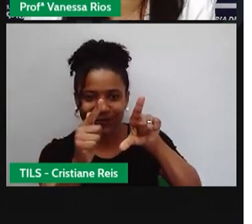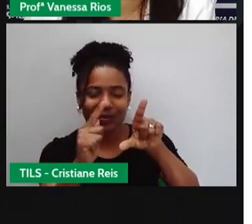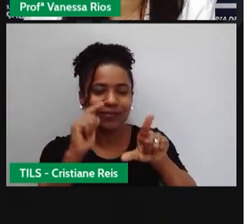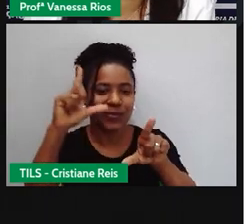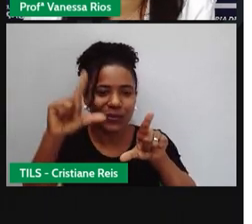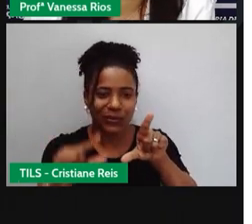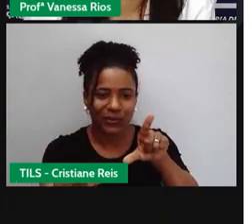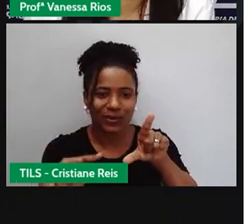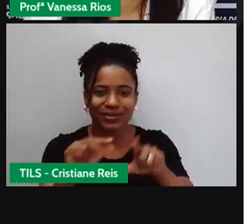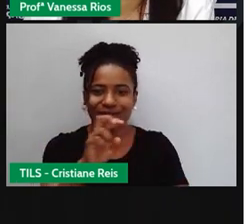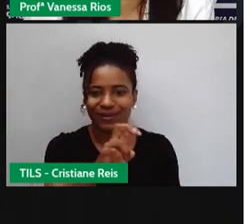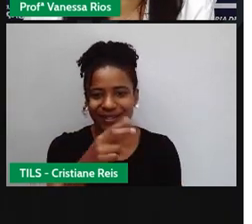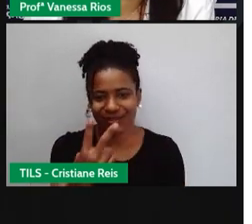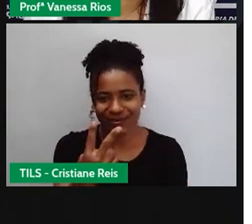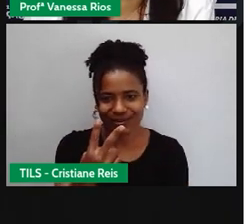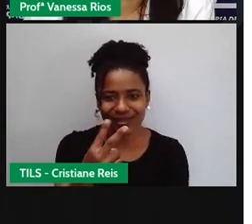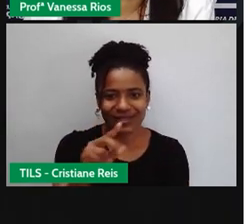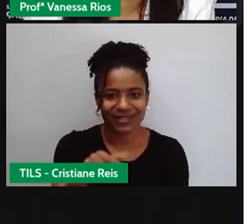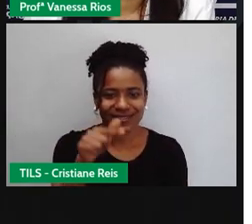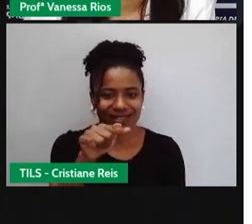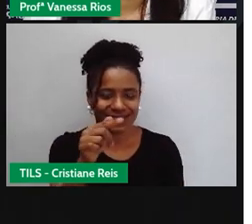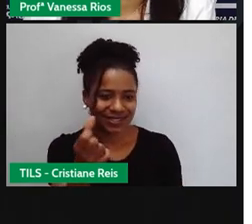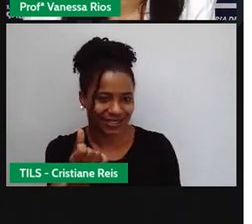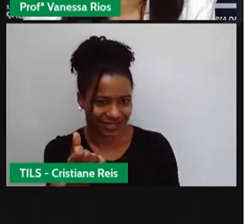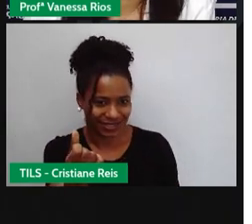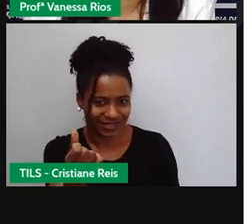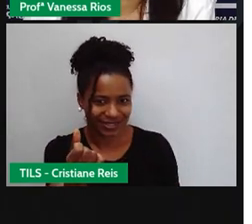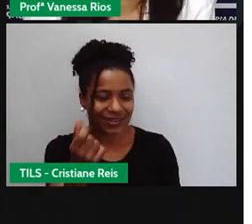,76. Então, a Pró fez a conta, ó.